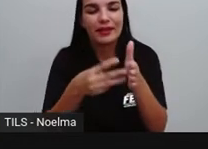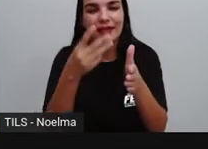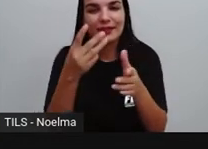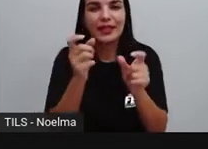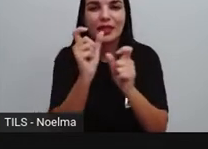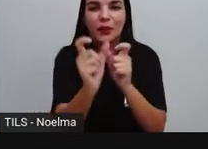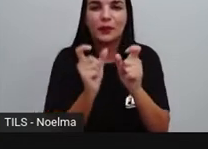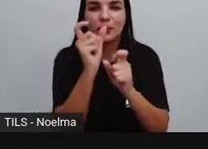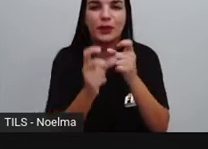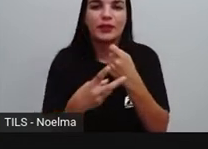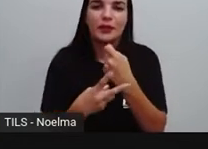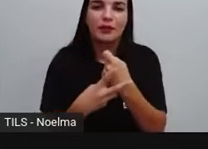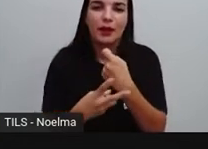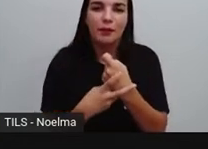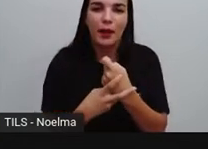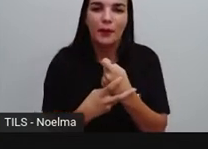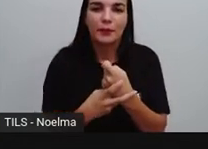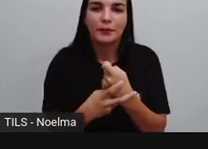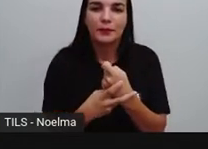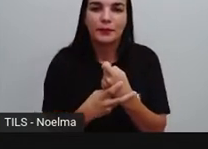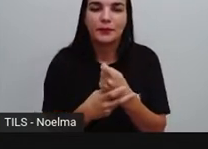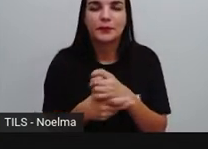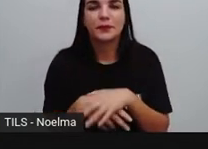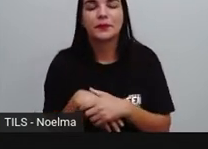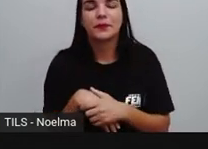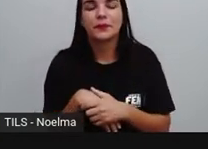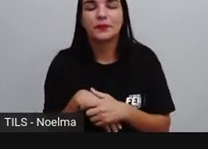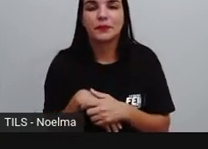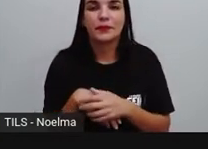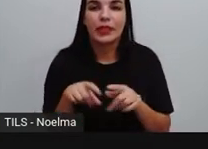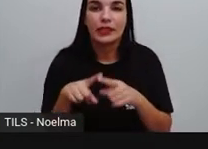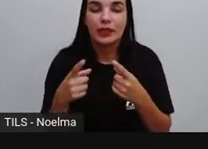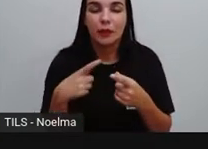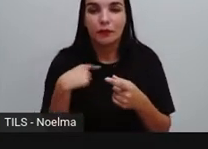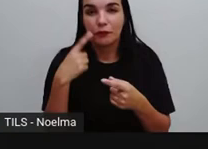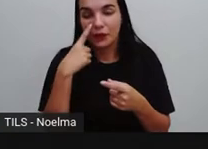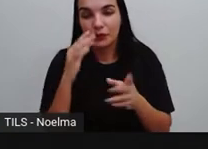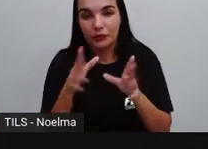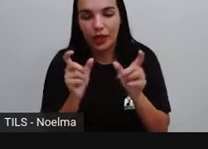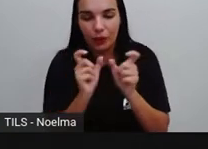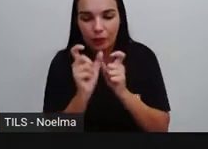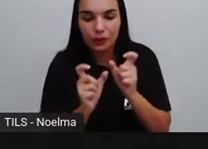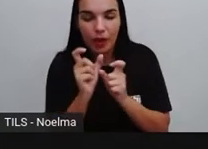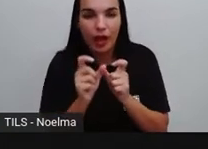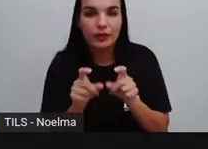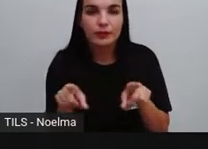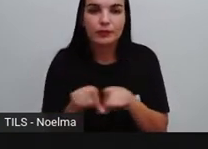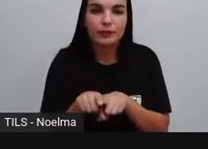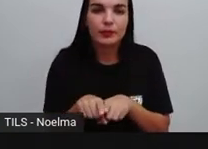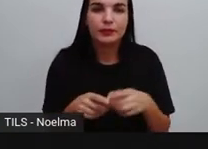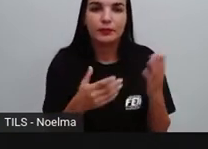conjugação. Irá está conjugado e diminuir está já no infinitivo.